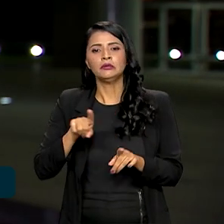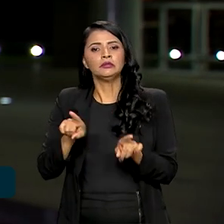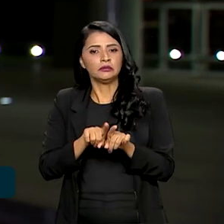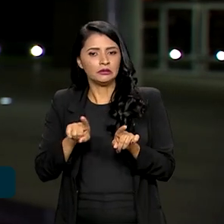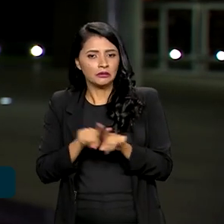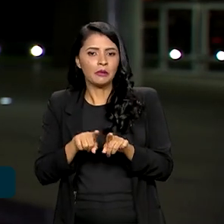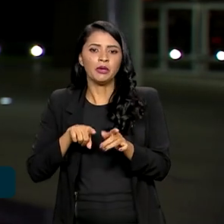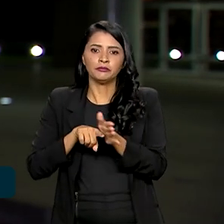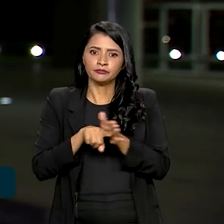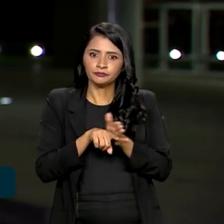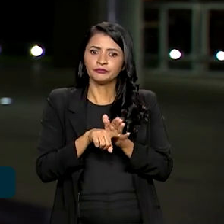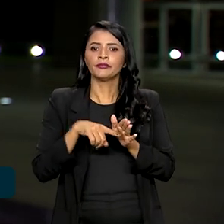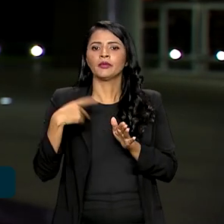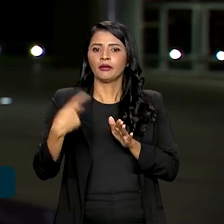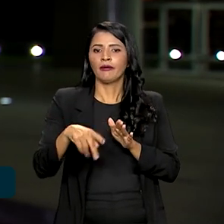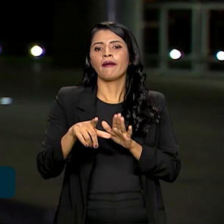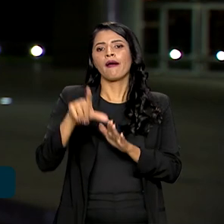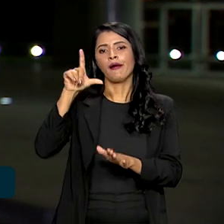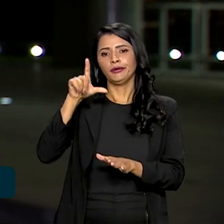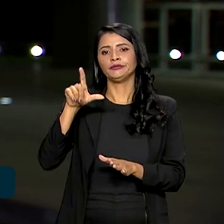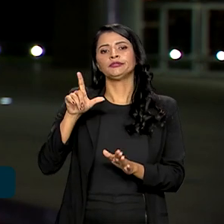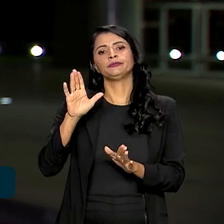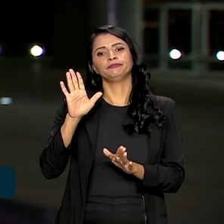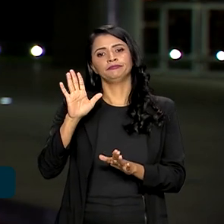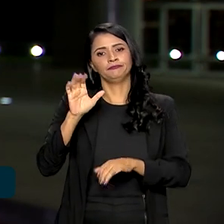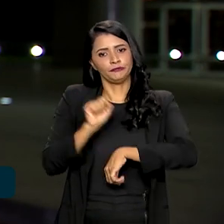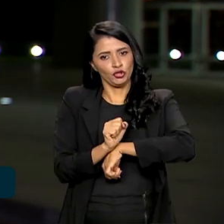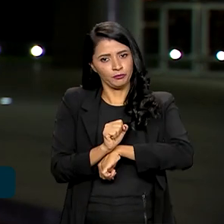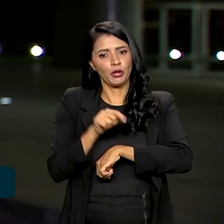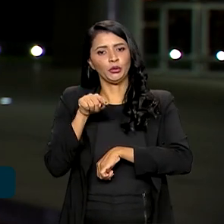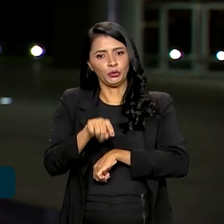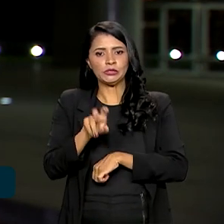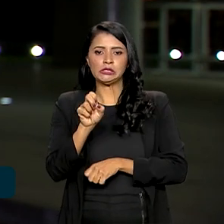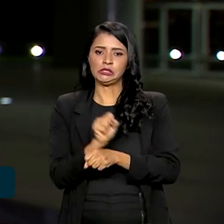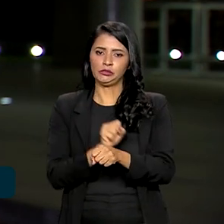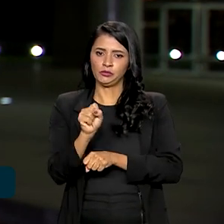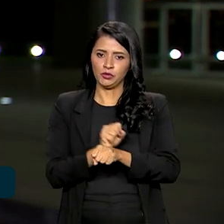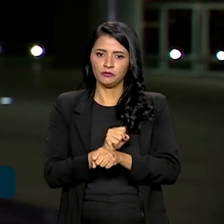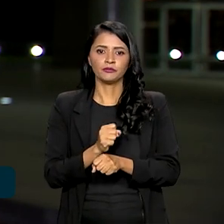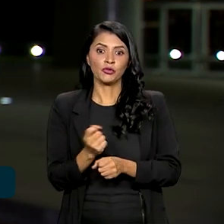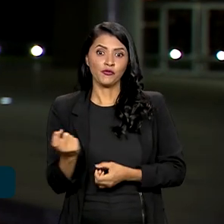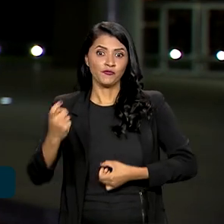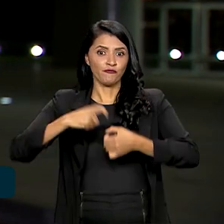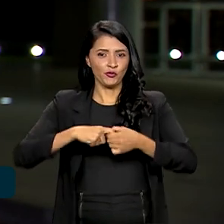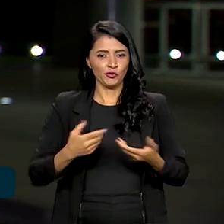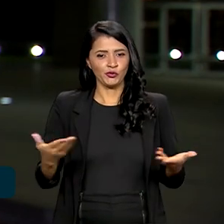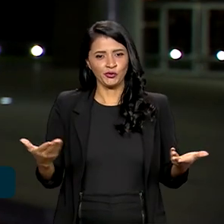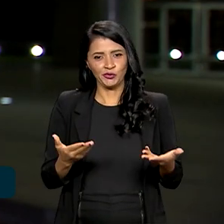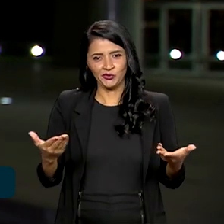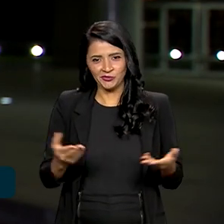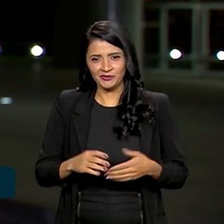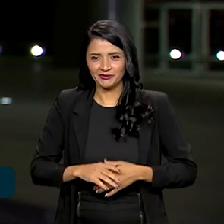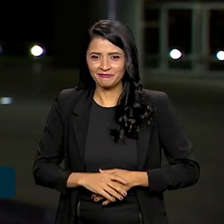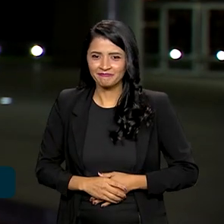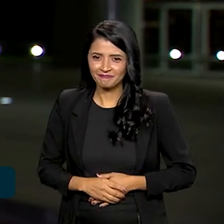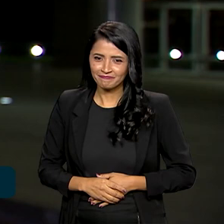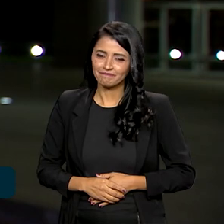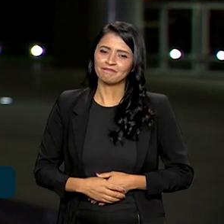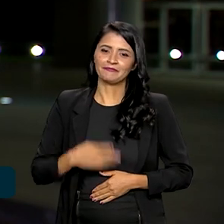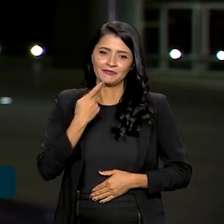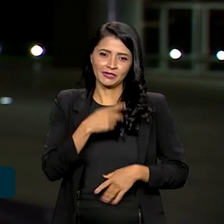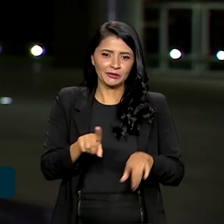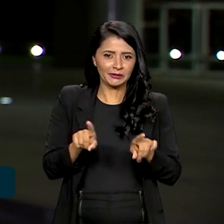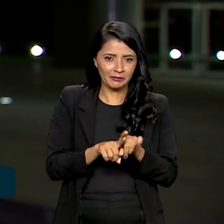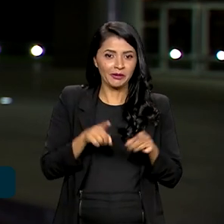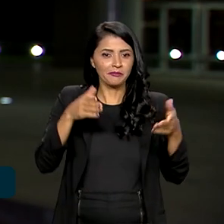pesqueiro e estava desativado há cinco anos. Então, teve o funcionamento hoje retomado. E olha, falando